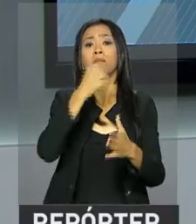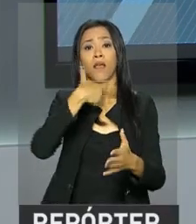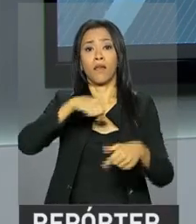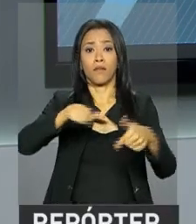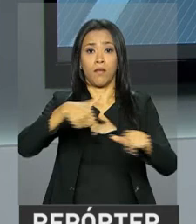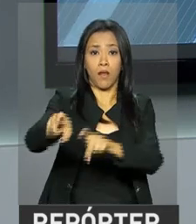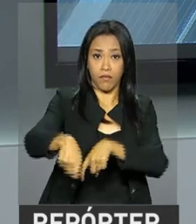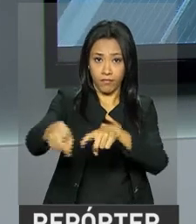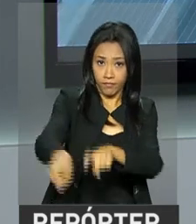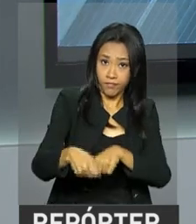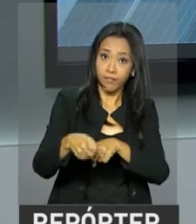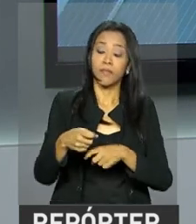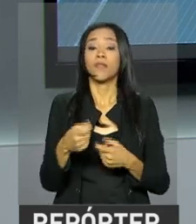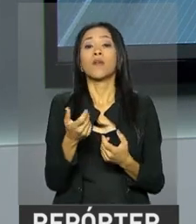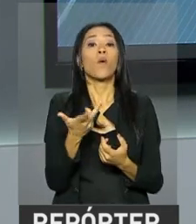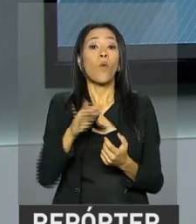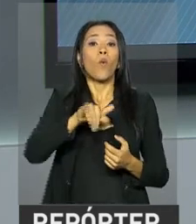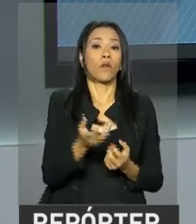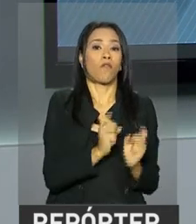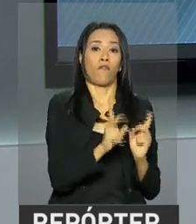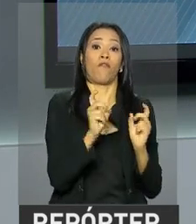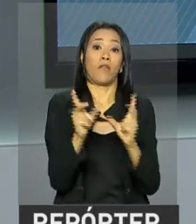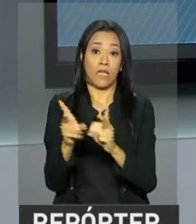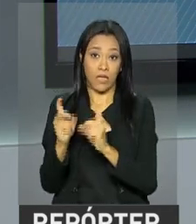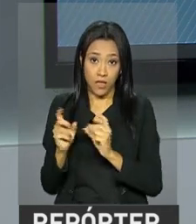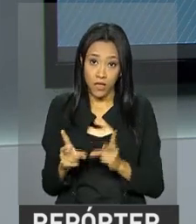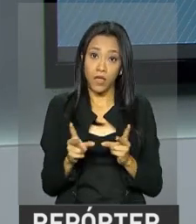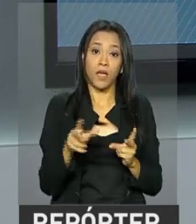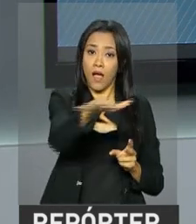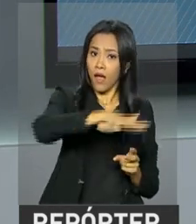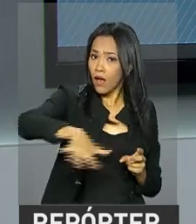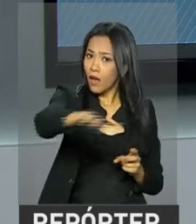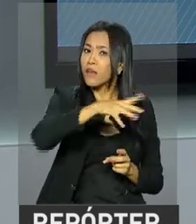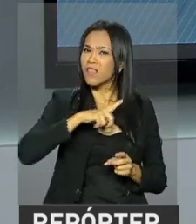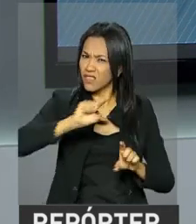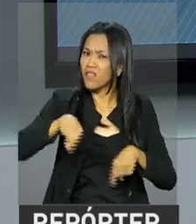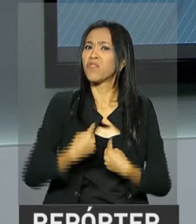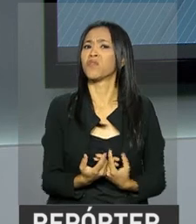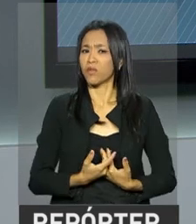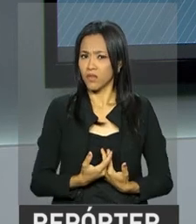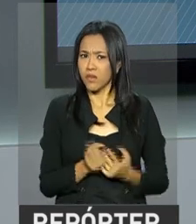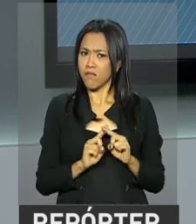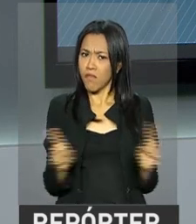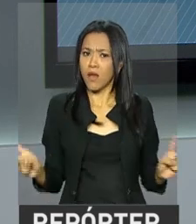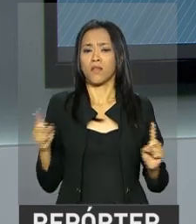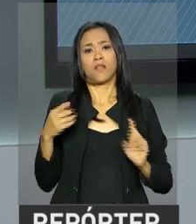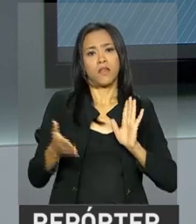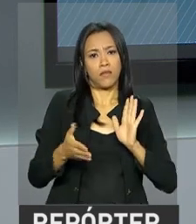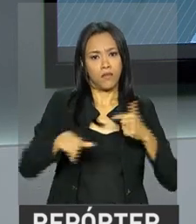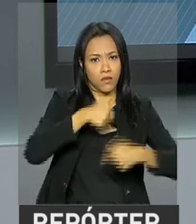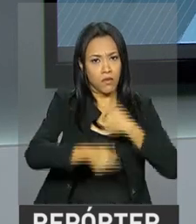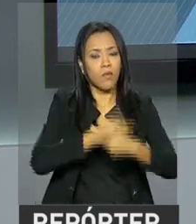rural. Na hora de comercializar a produção, o setor passa por desafios. Mas ações do governo